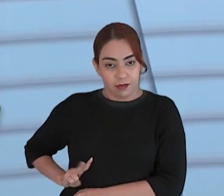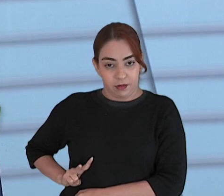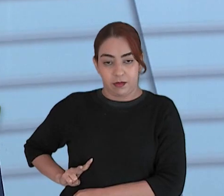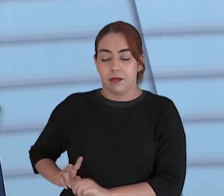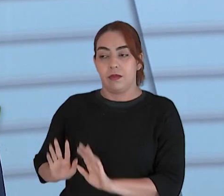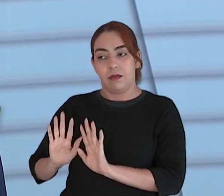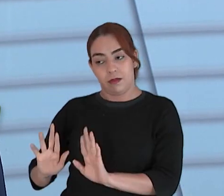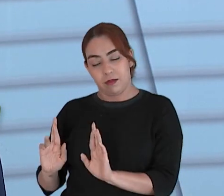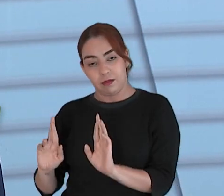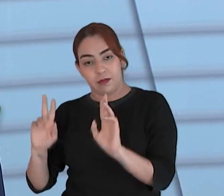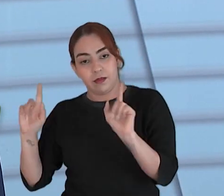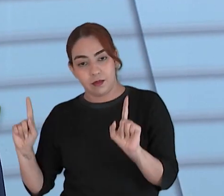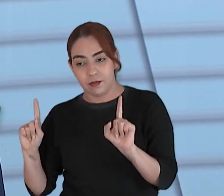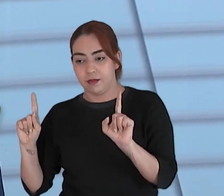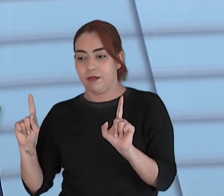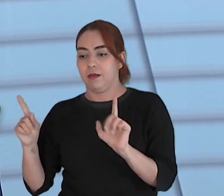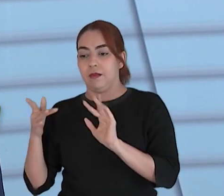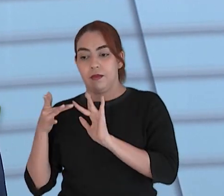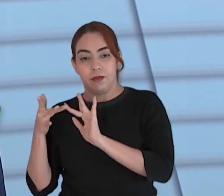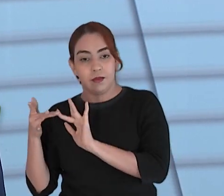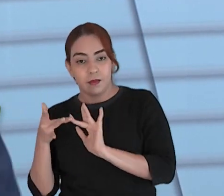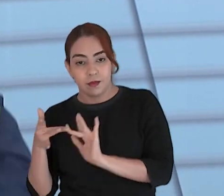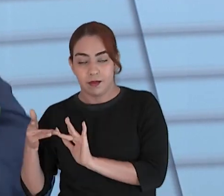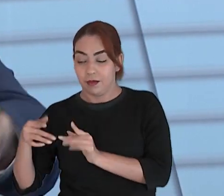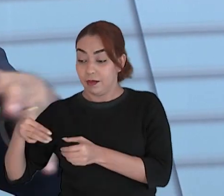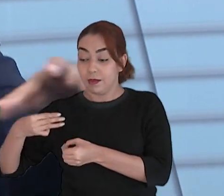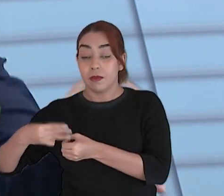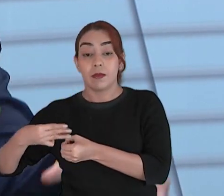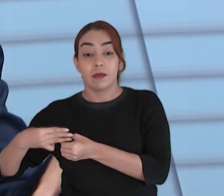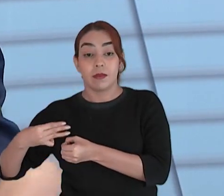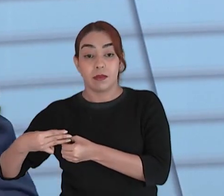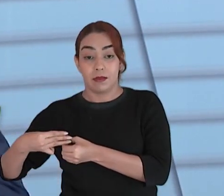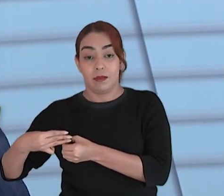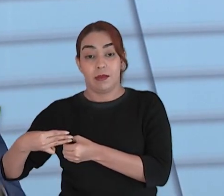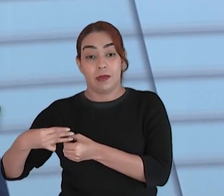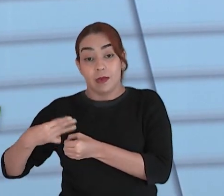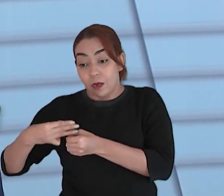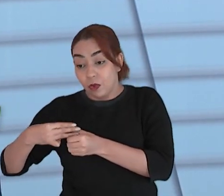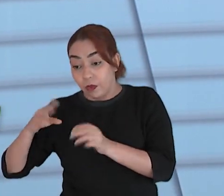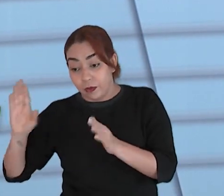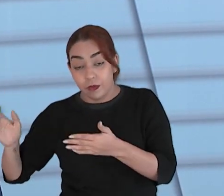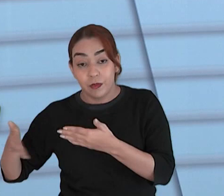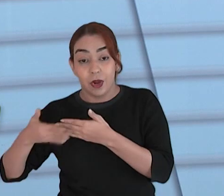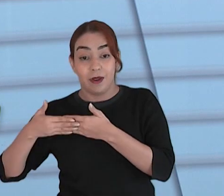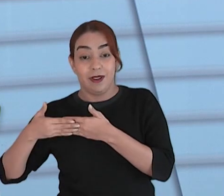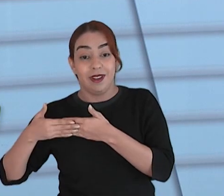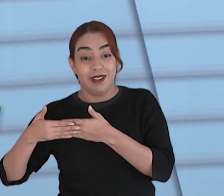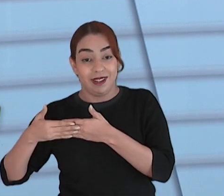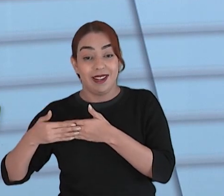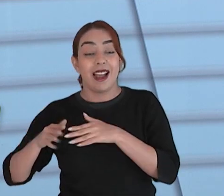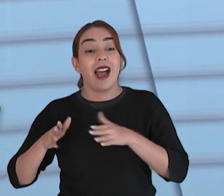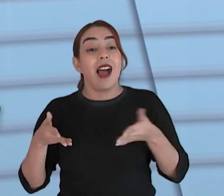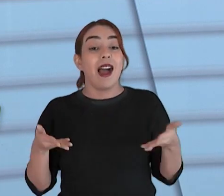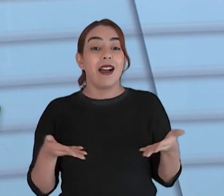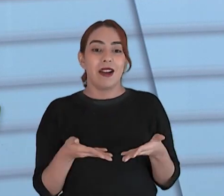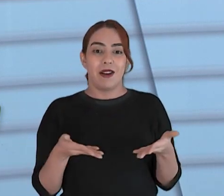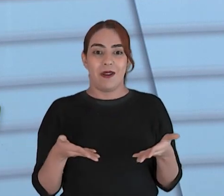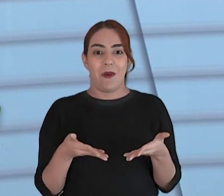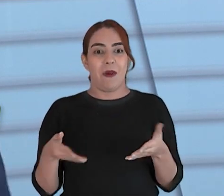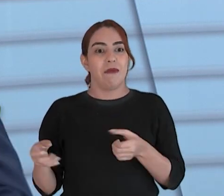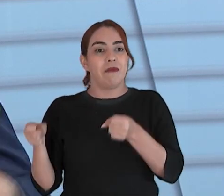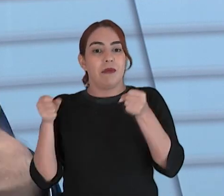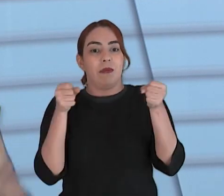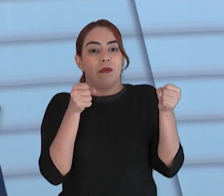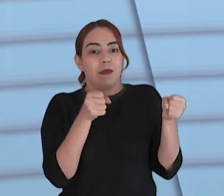o parlamento com o parlamento municipal que representa aquela cidade outra coisa é você estar aqui na assembleia que